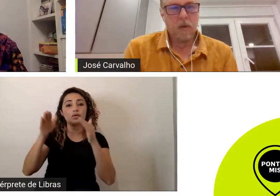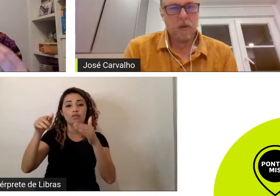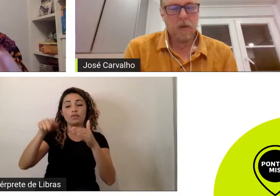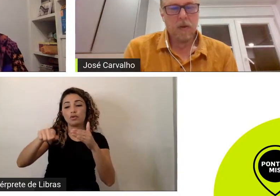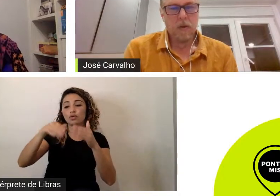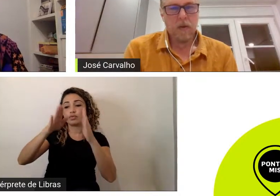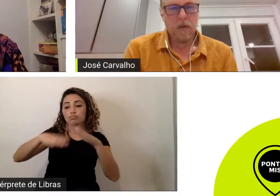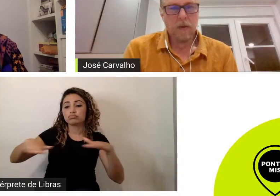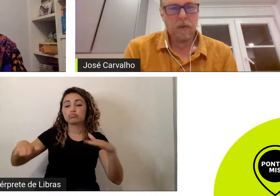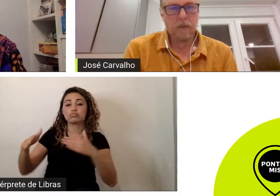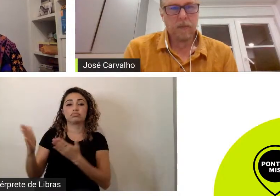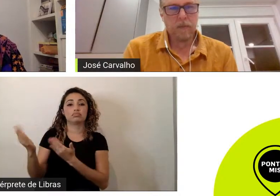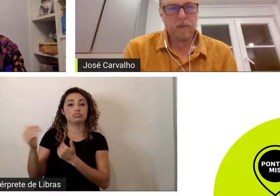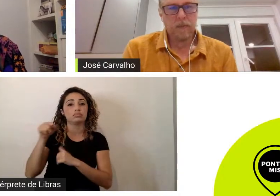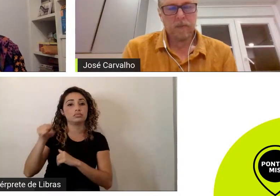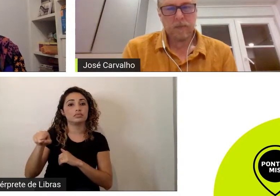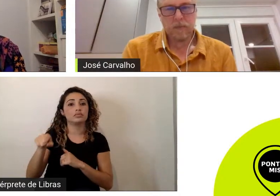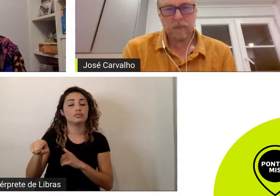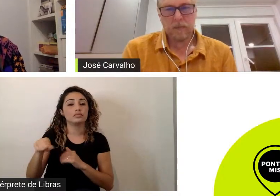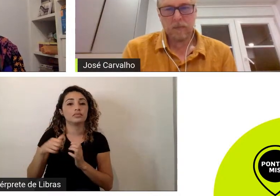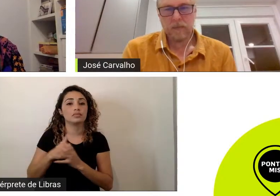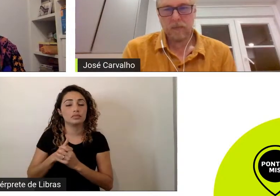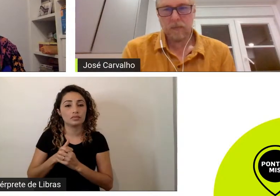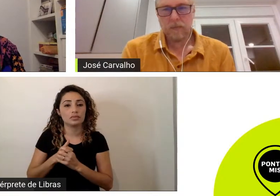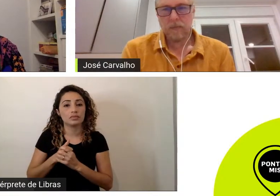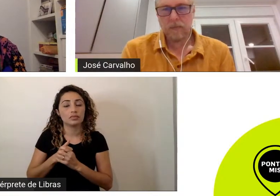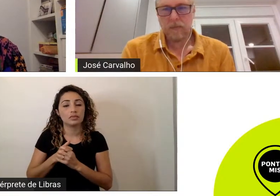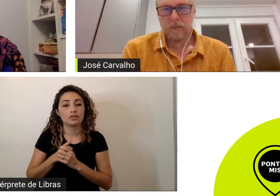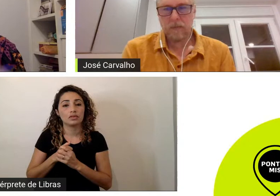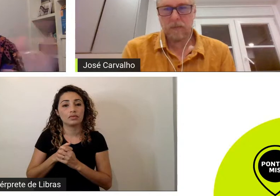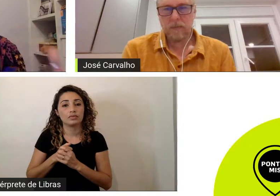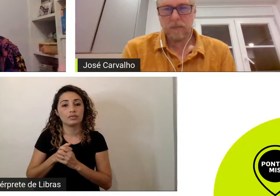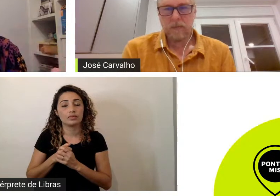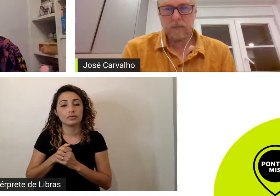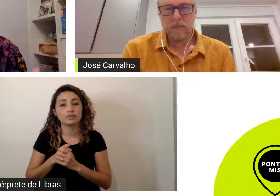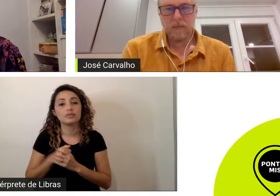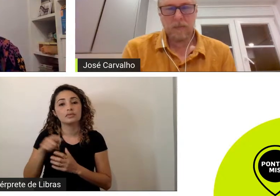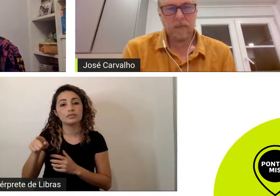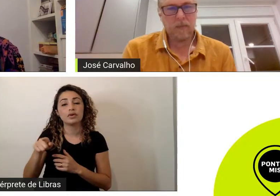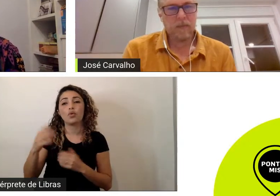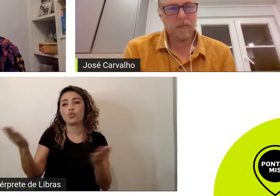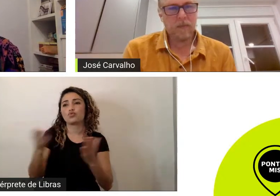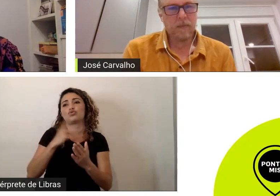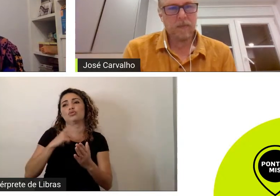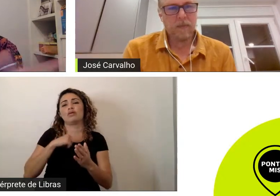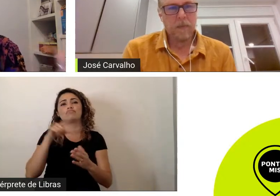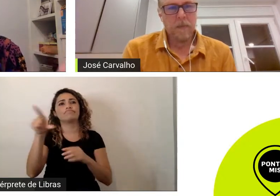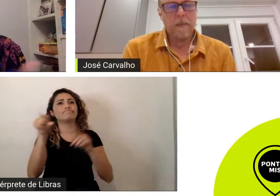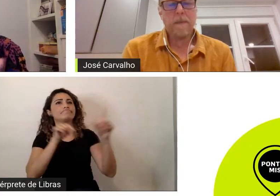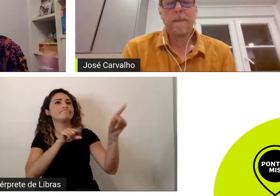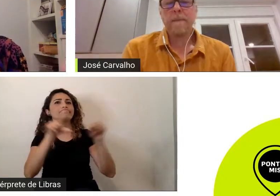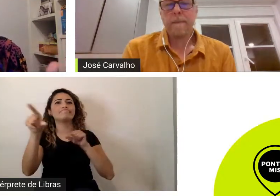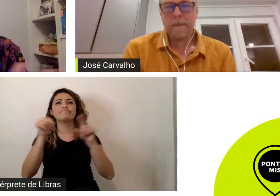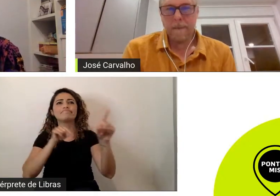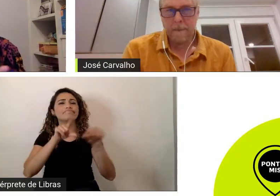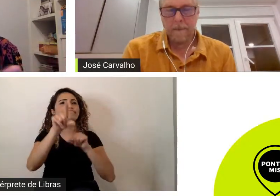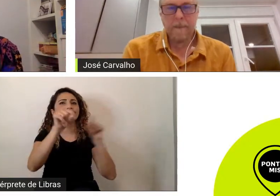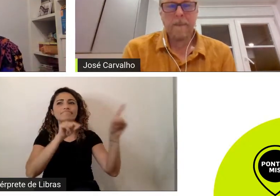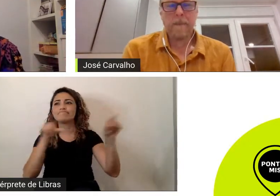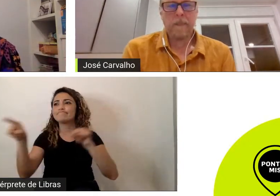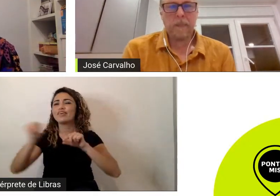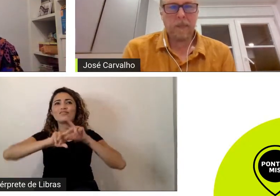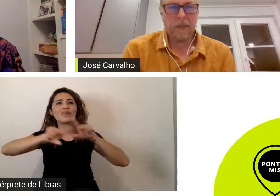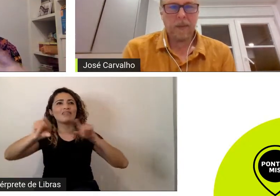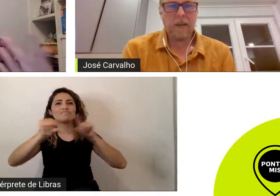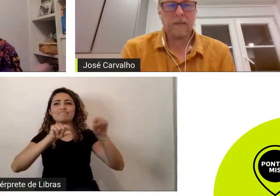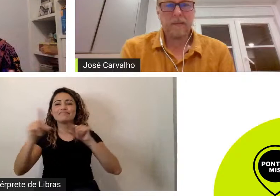como você falou anteriormente eles tem muita opção hoje em dia eu tenho passado muito tempo com esse